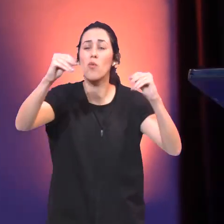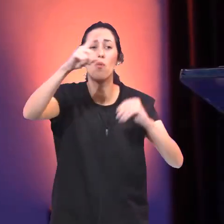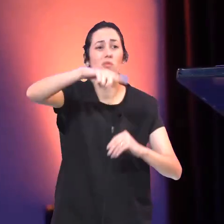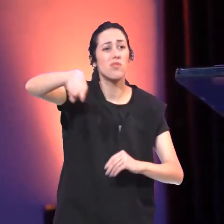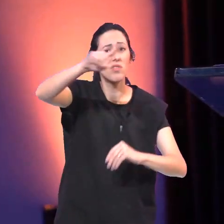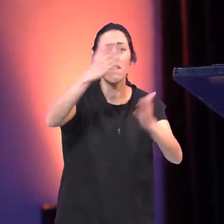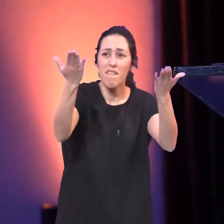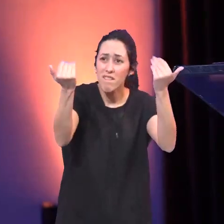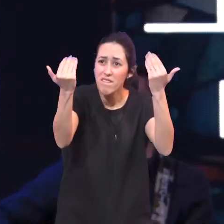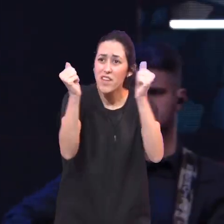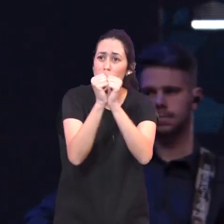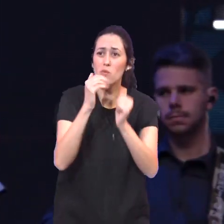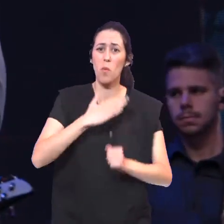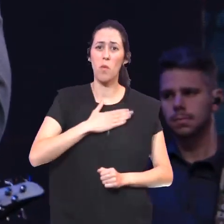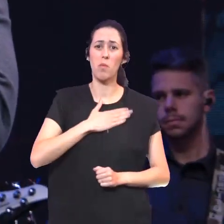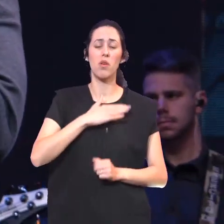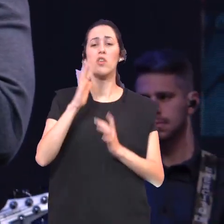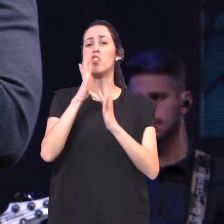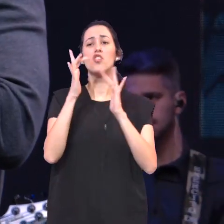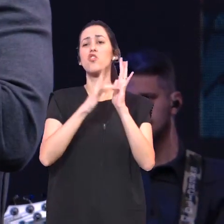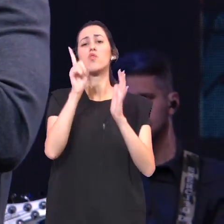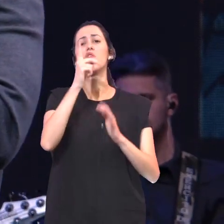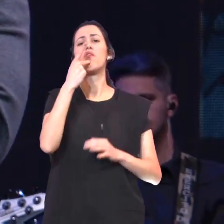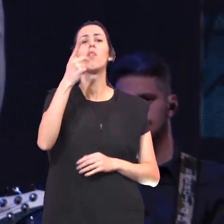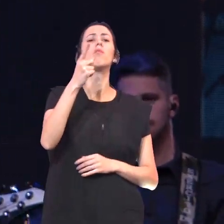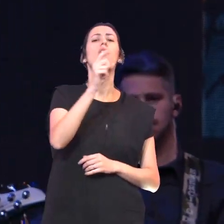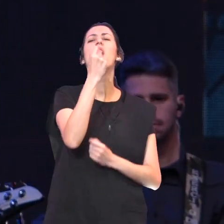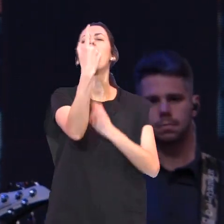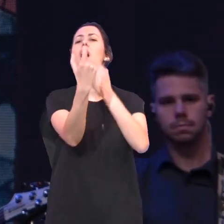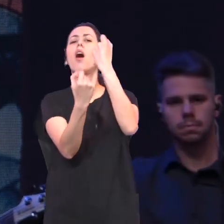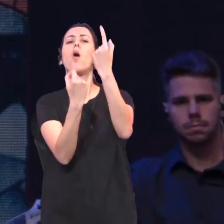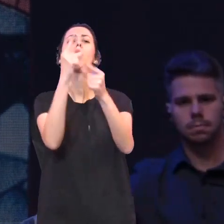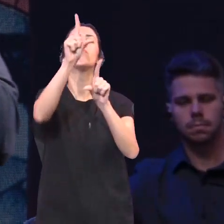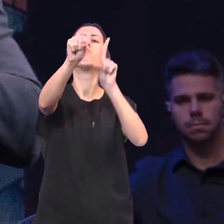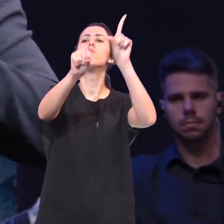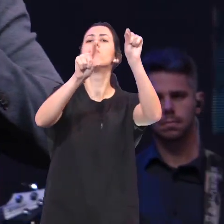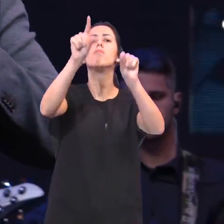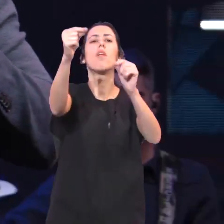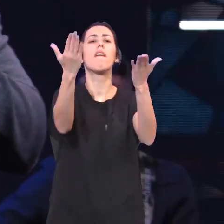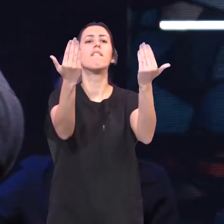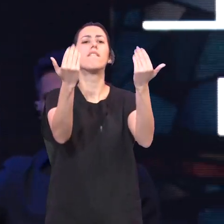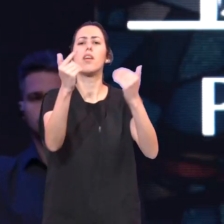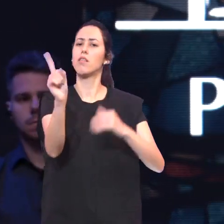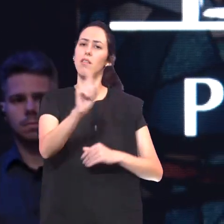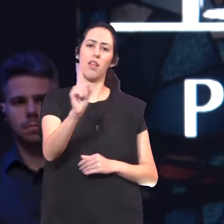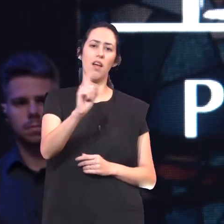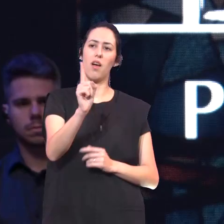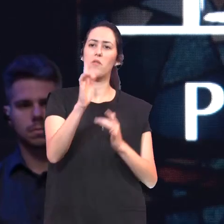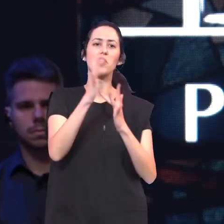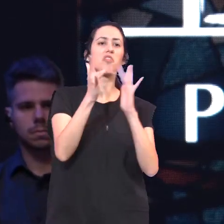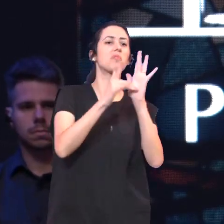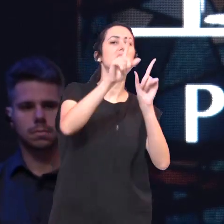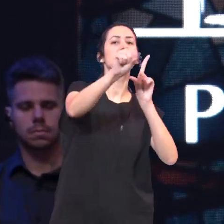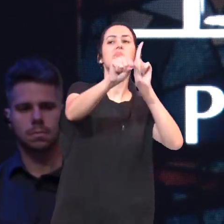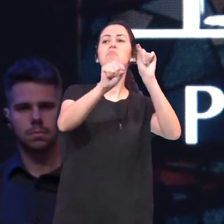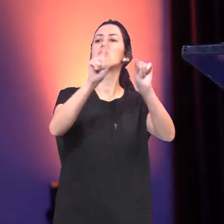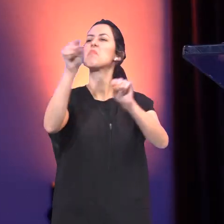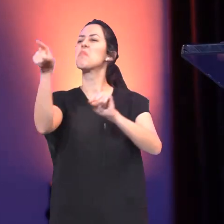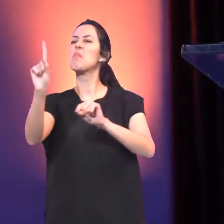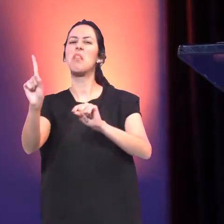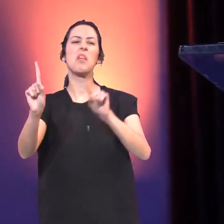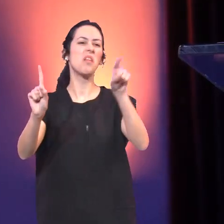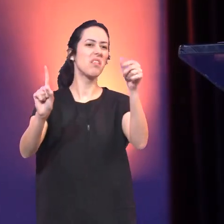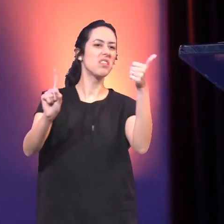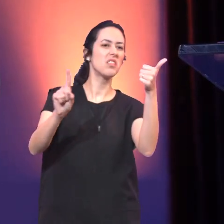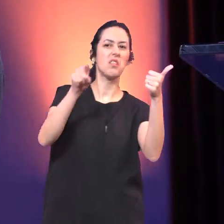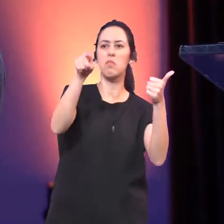Ele não disse Vinde a mim alguns Ele disse todos O Senhor não faz Acepção de pessoas Vinde a